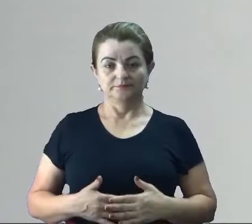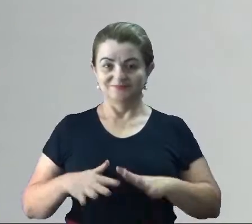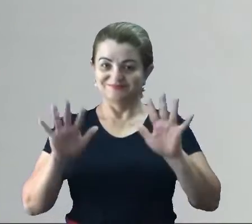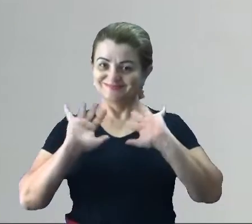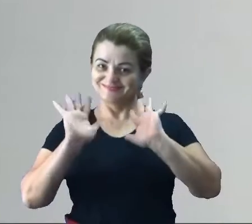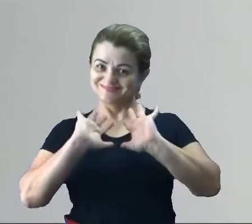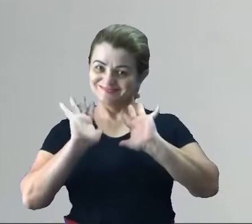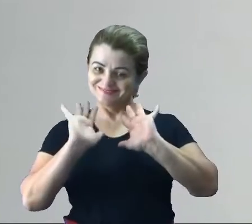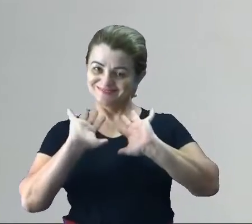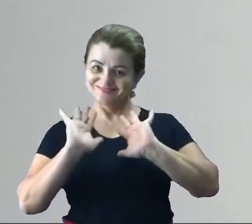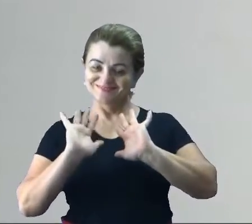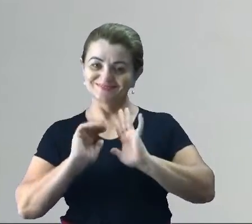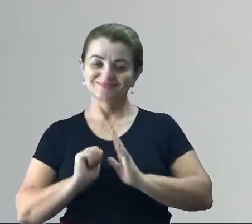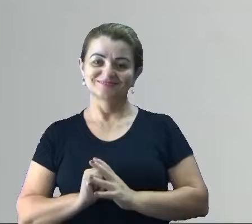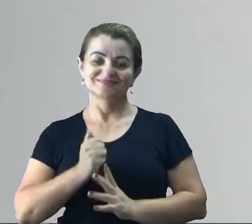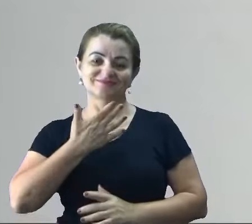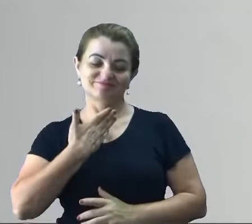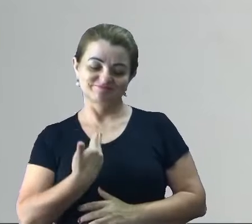Olá alunos,